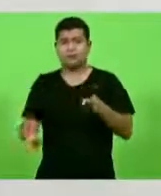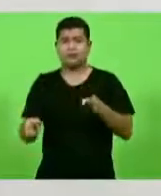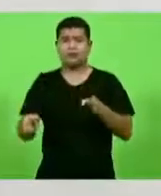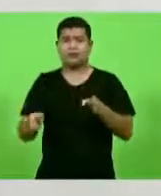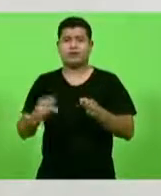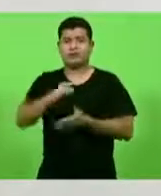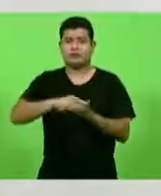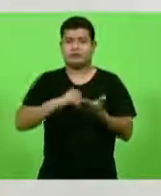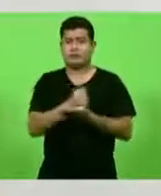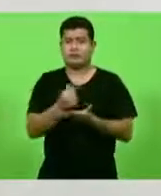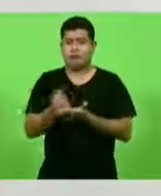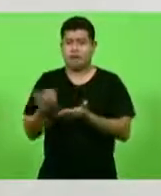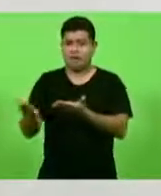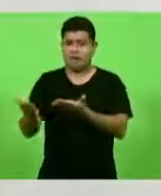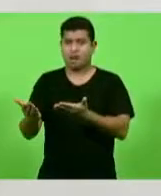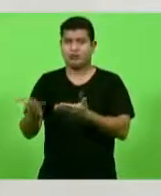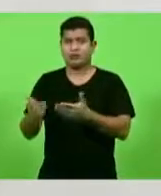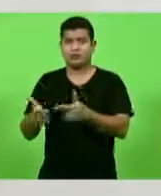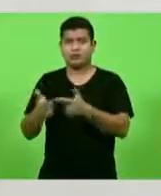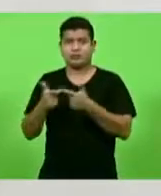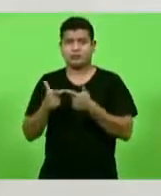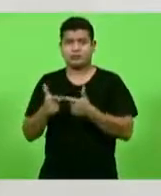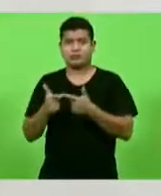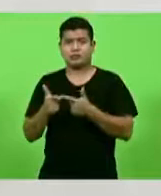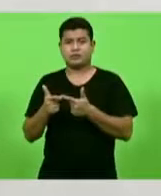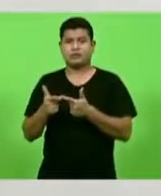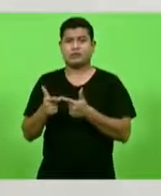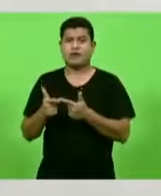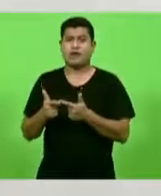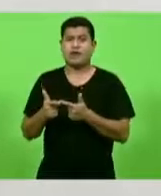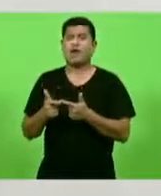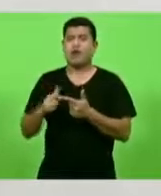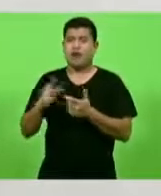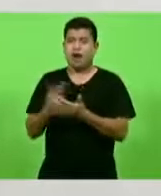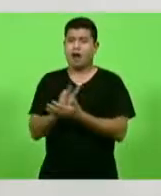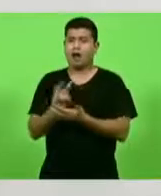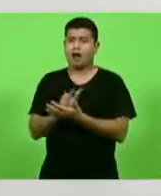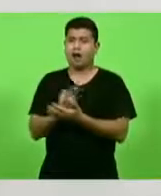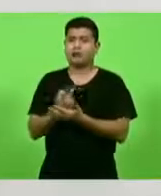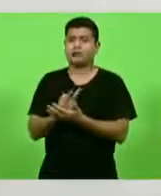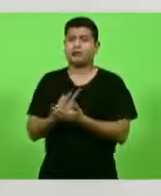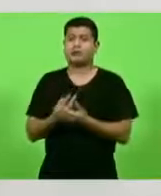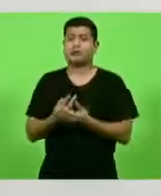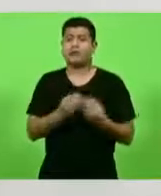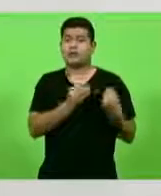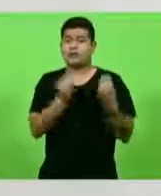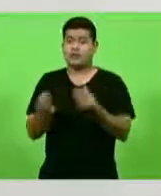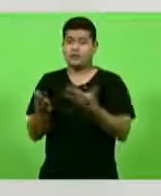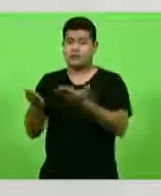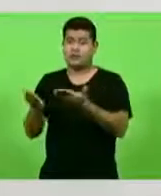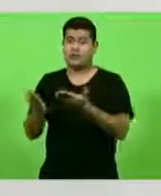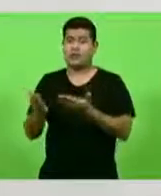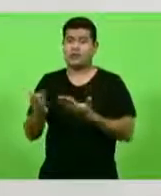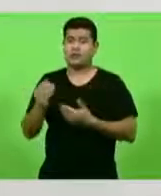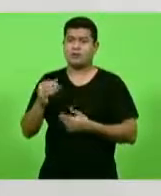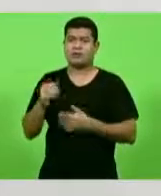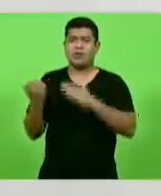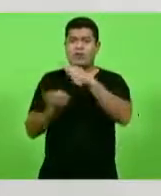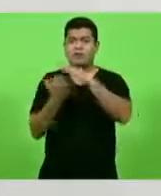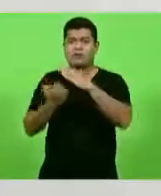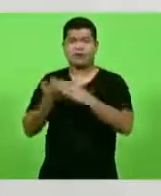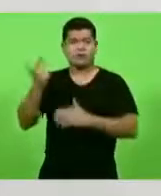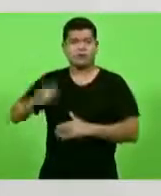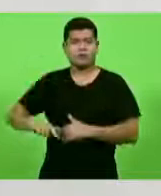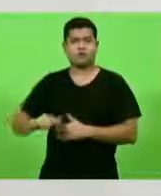credenciamento irregular que daria a oportunidade da mesma empresa,